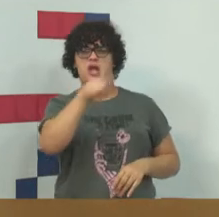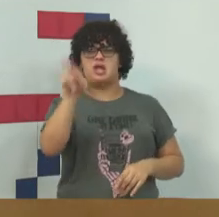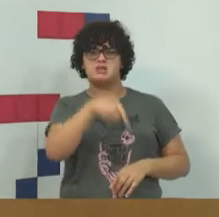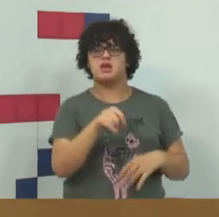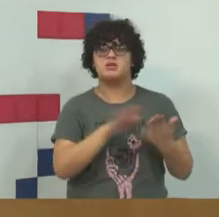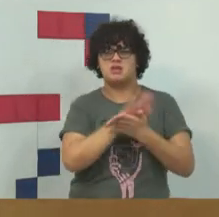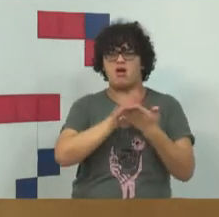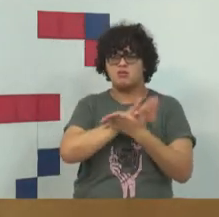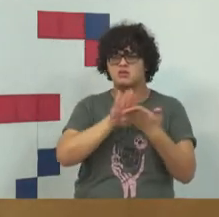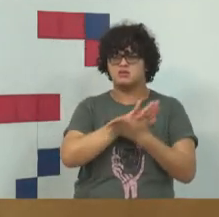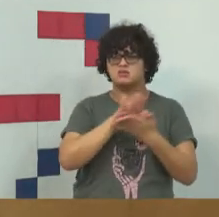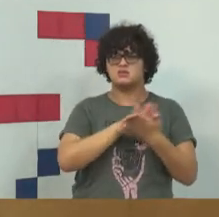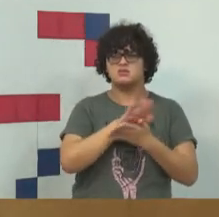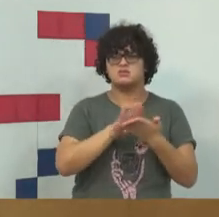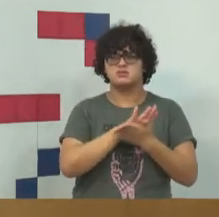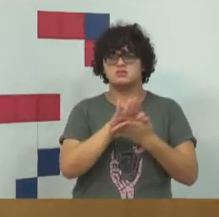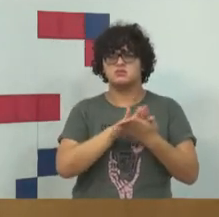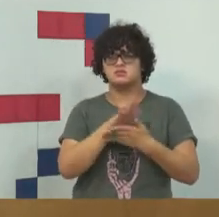postagem,